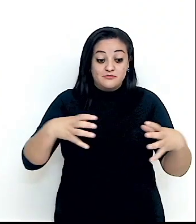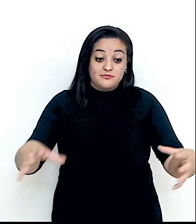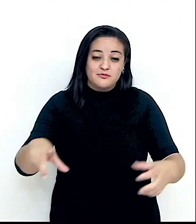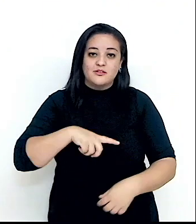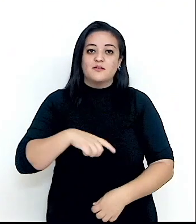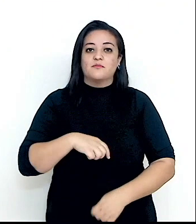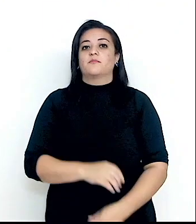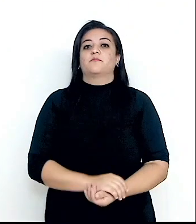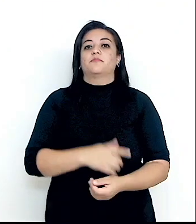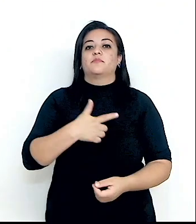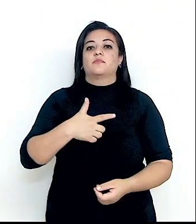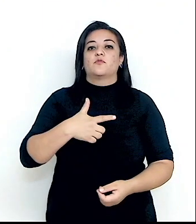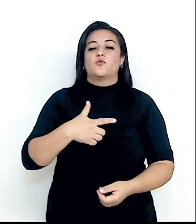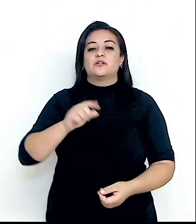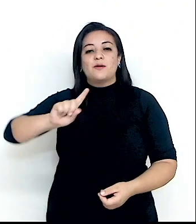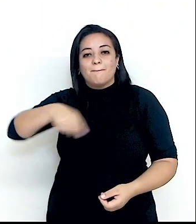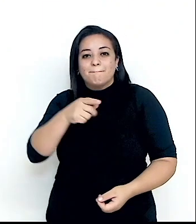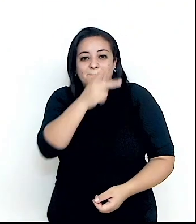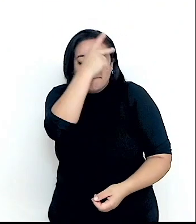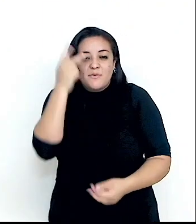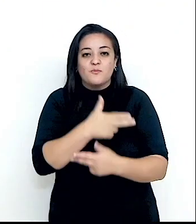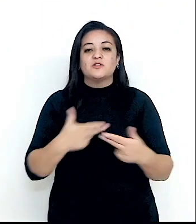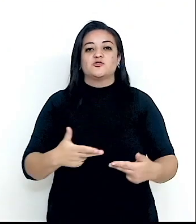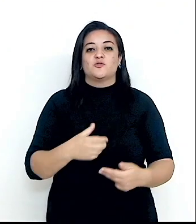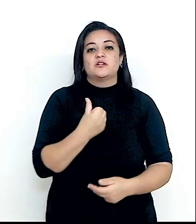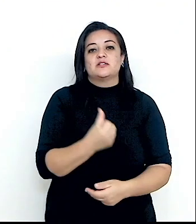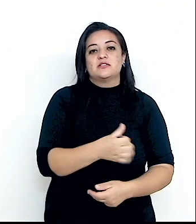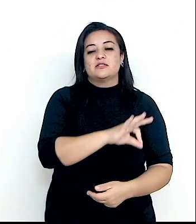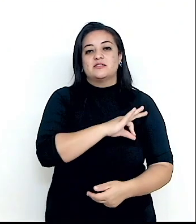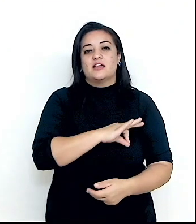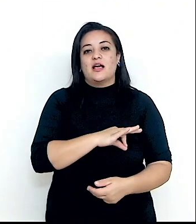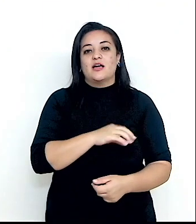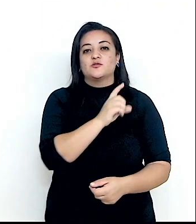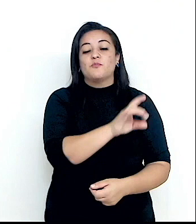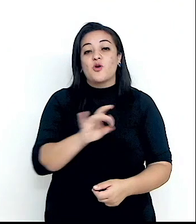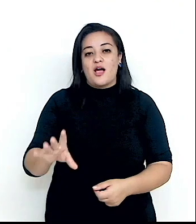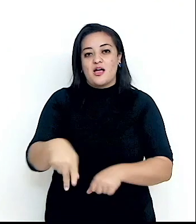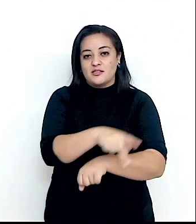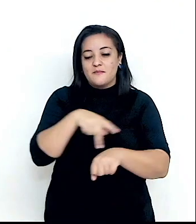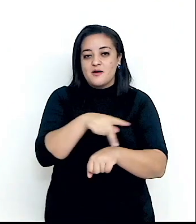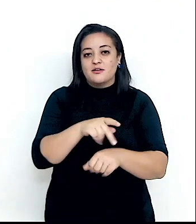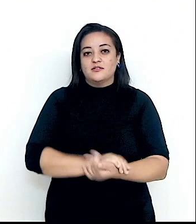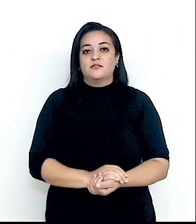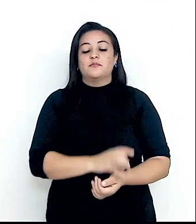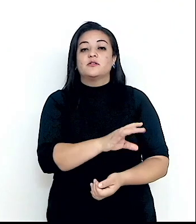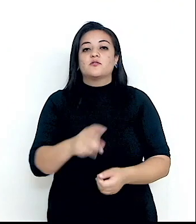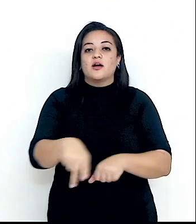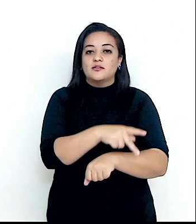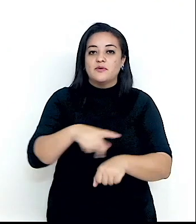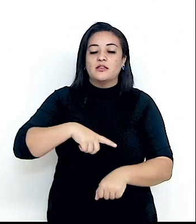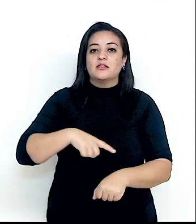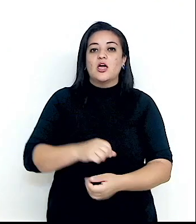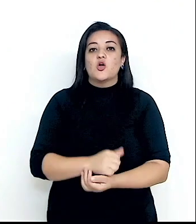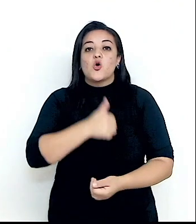quase 2 mil pessoas, seis delegados por país. Aí cada país tem o valor de um